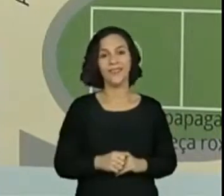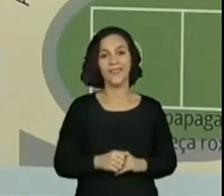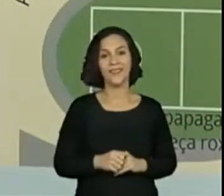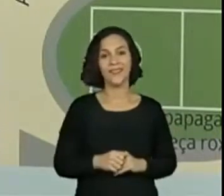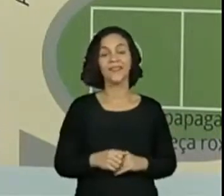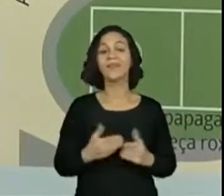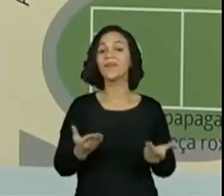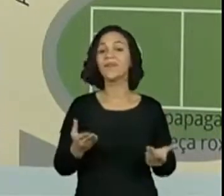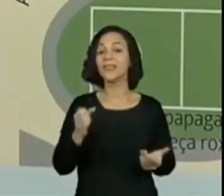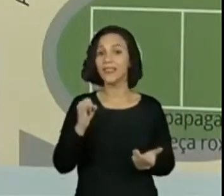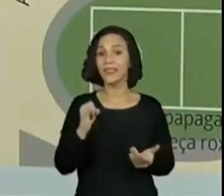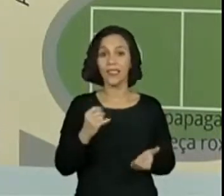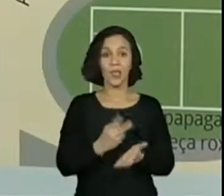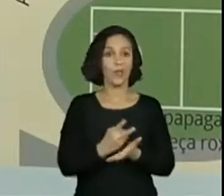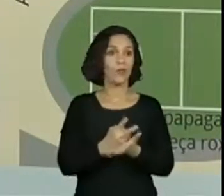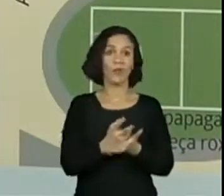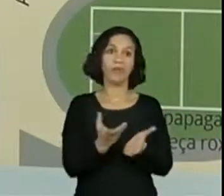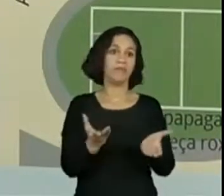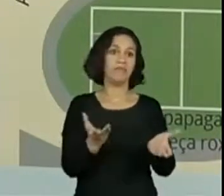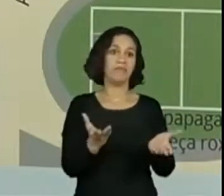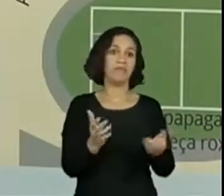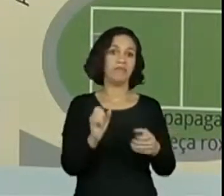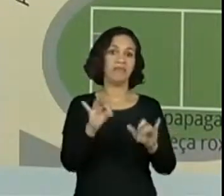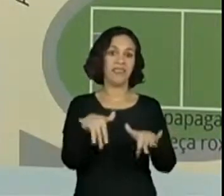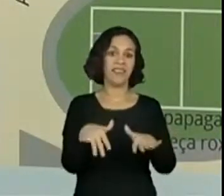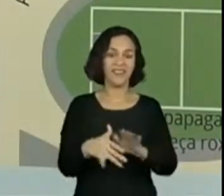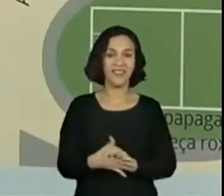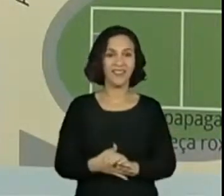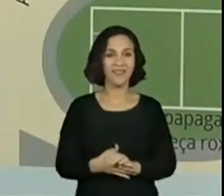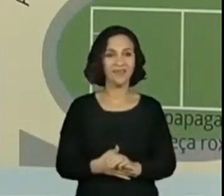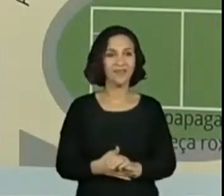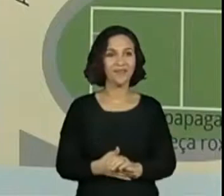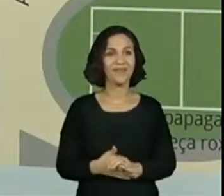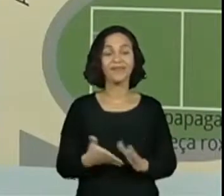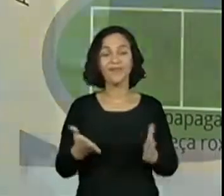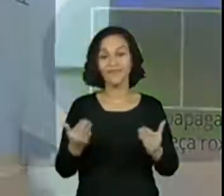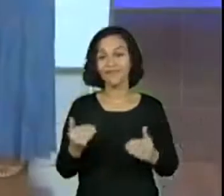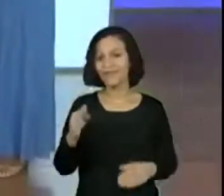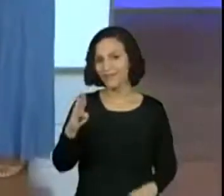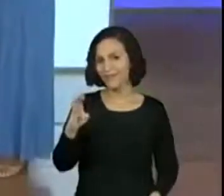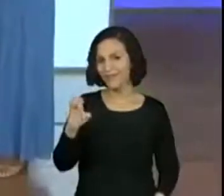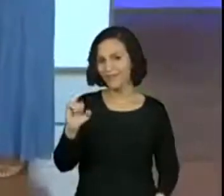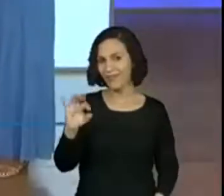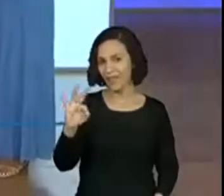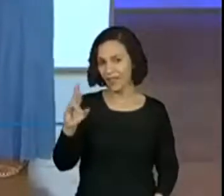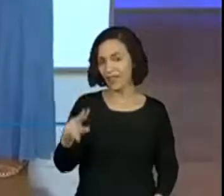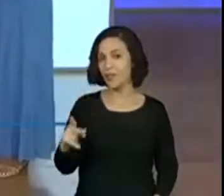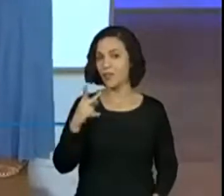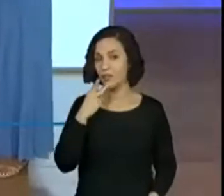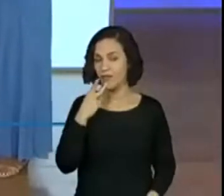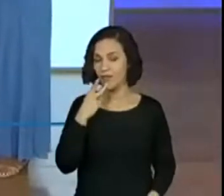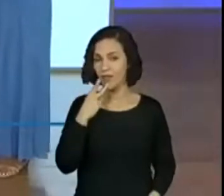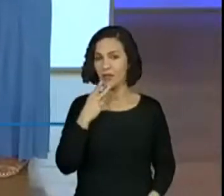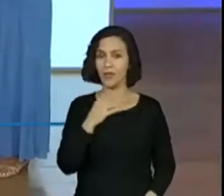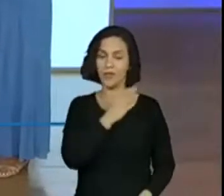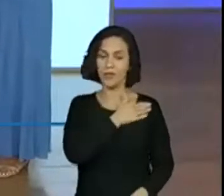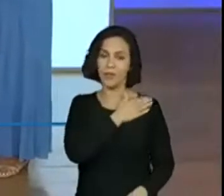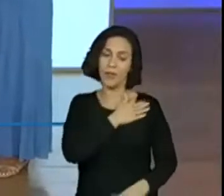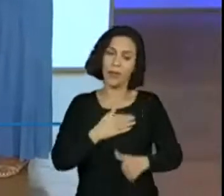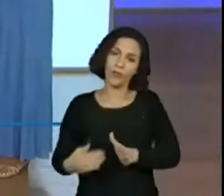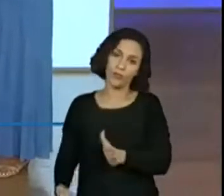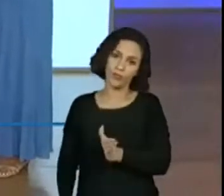Se ela continuar, ela vai... Vamos lá. A Beatriz e o Marcos falaram. Vira à direita na rua Macuco por um